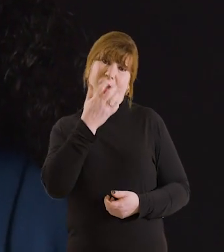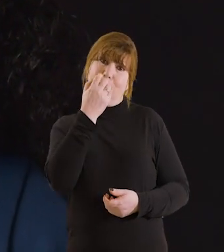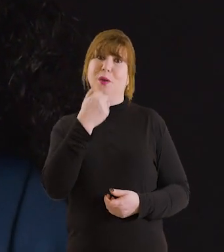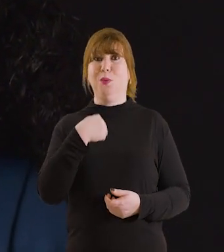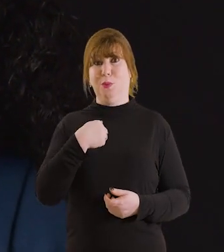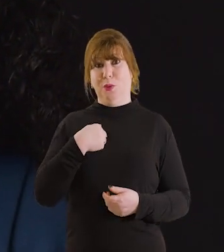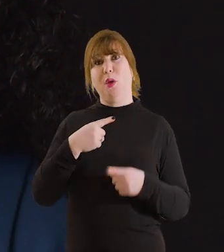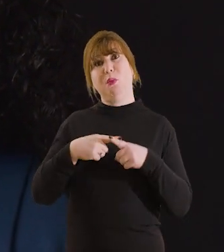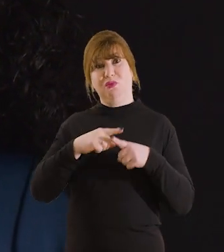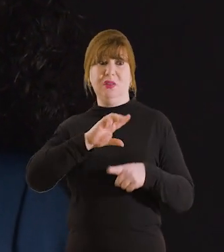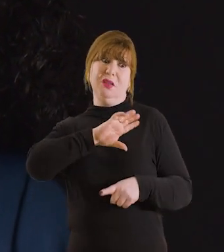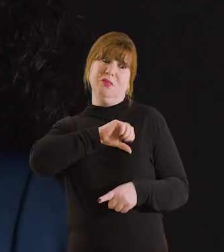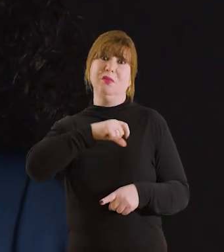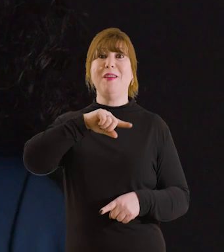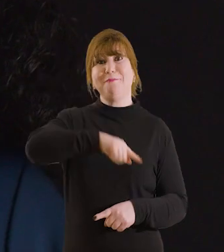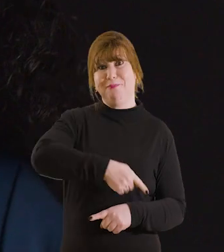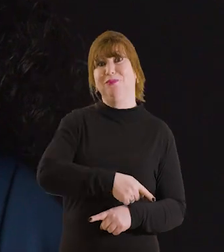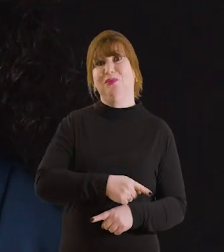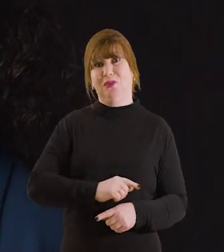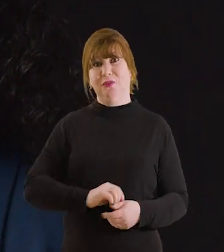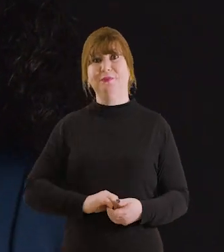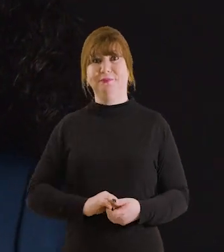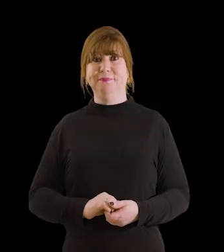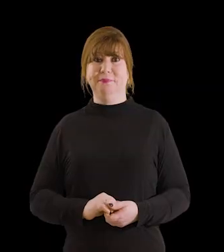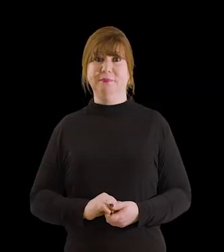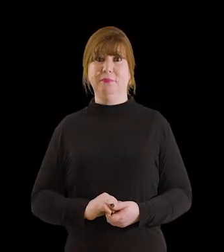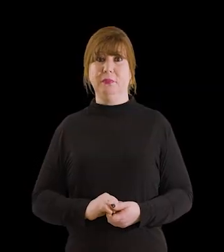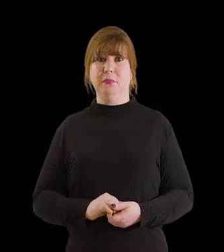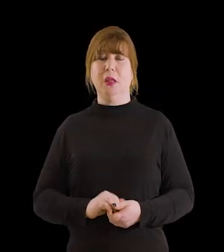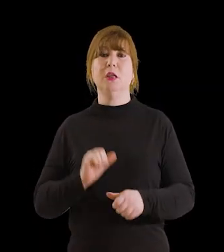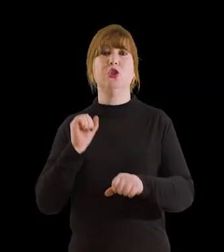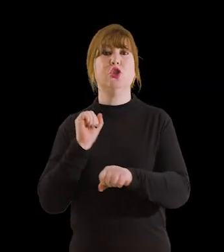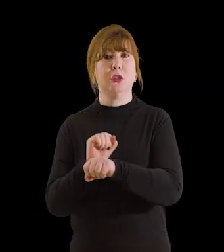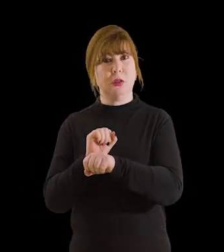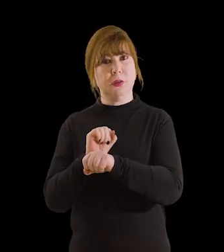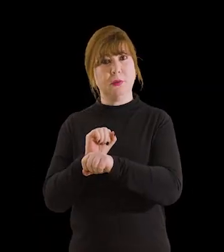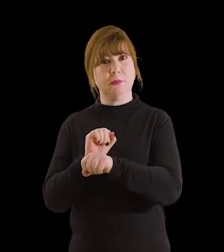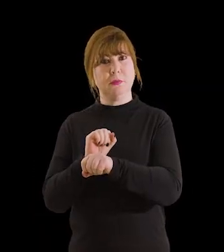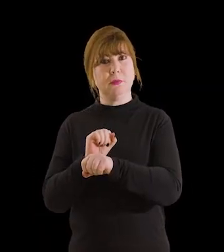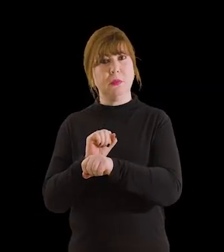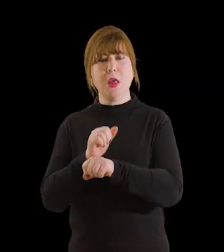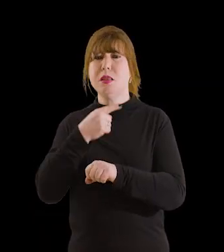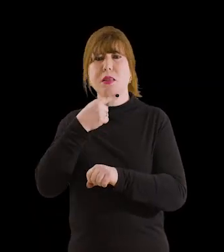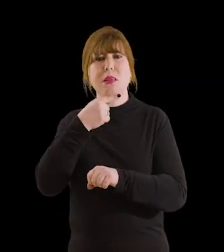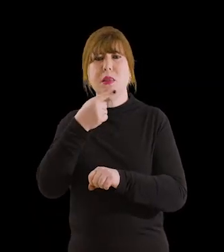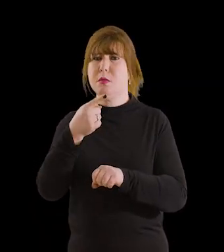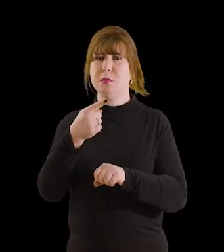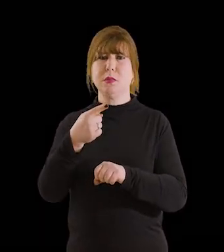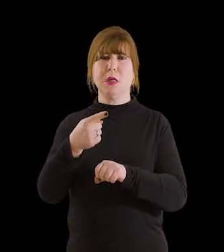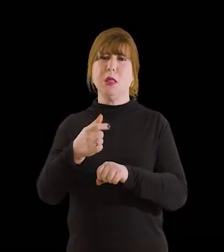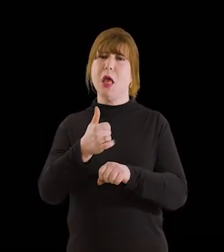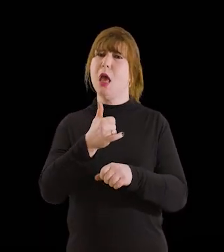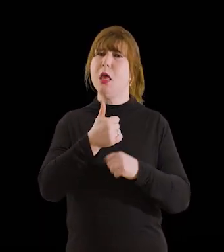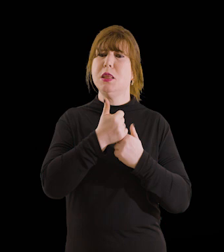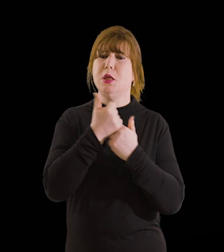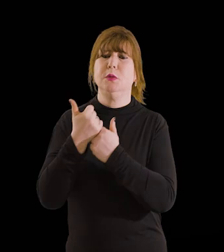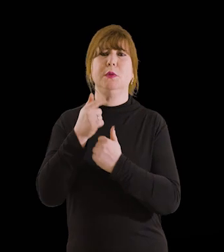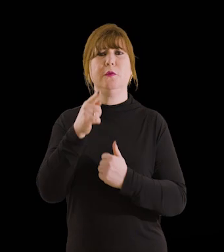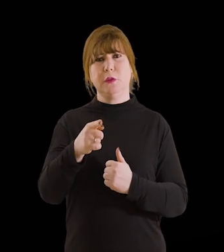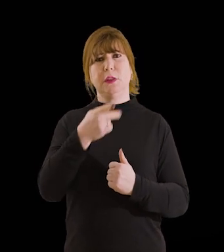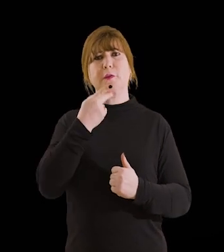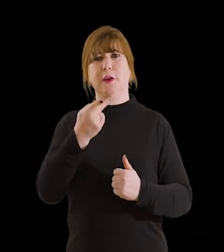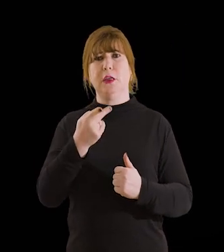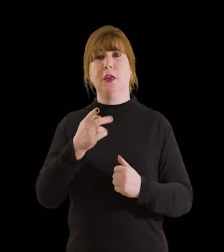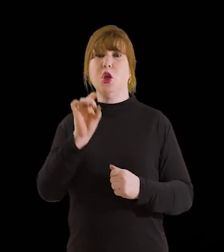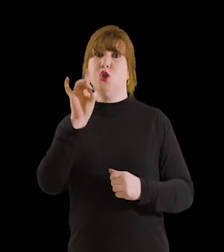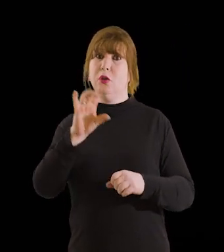comigo porque ele me ama. Muito. Basta. Não deixe mais ninguém falar por você. Só em Joinville